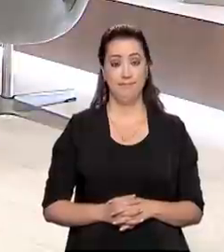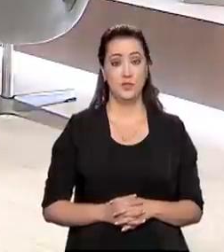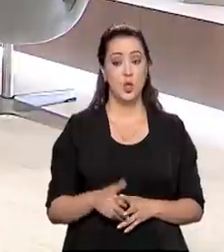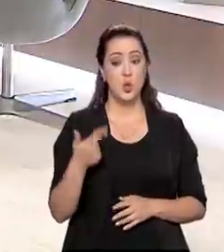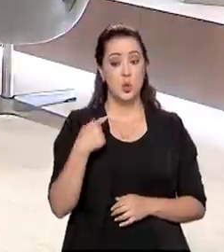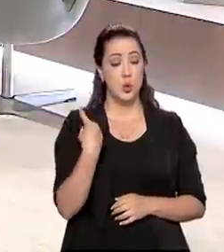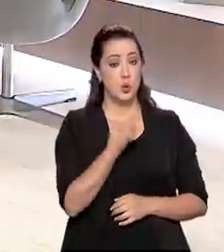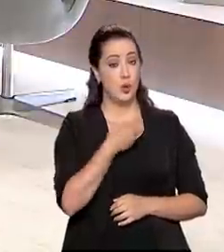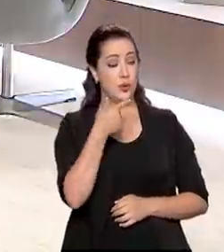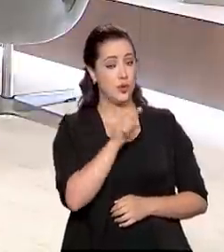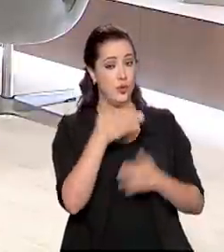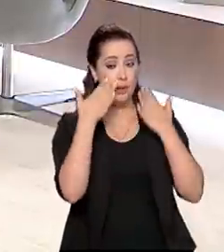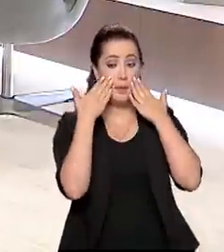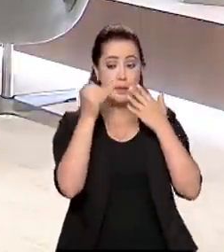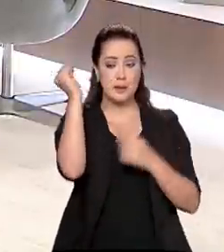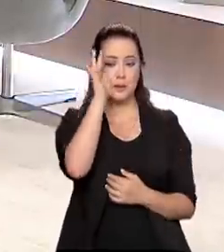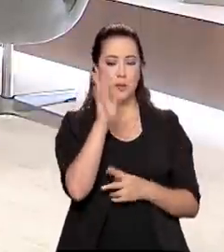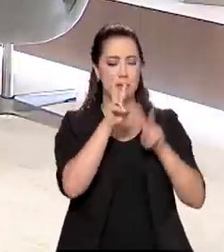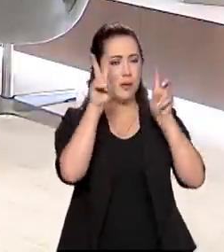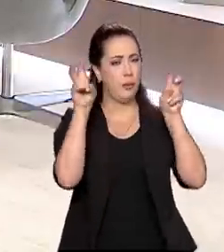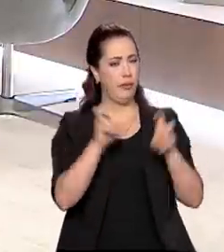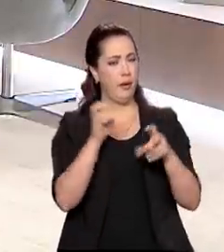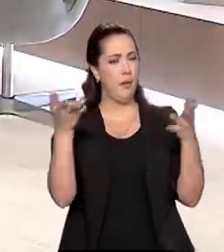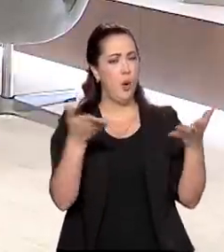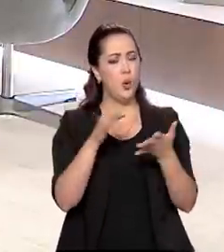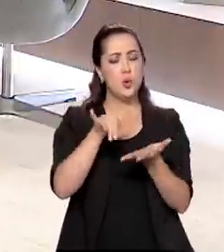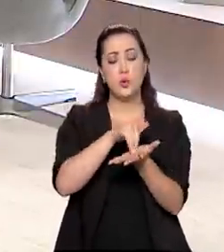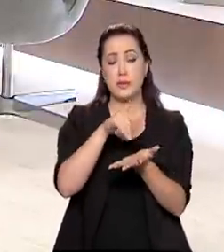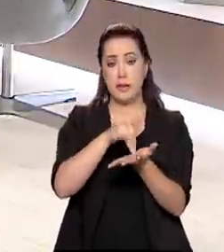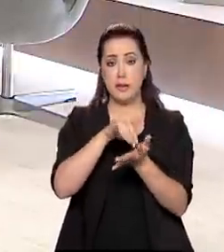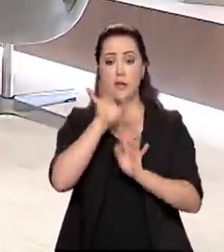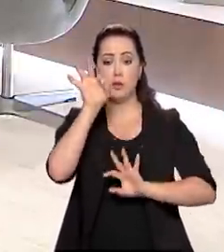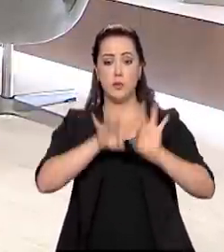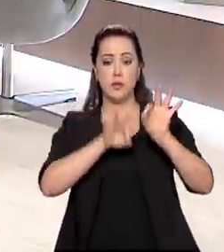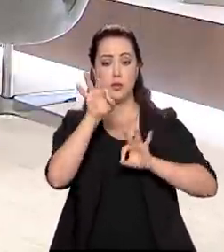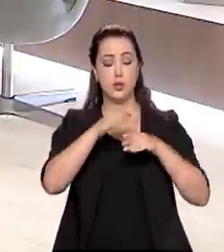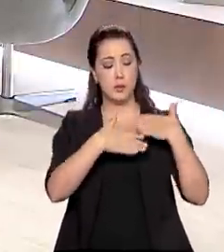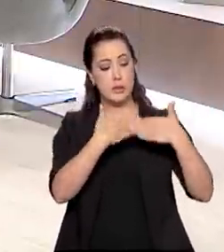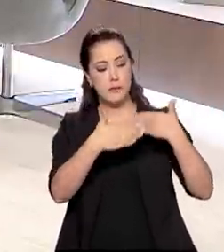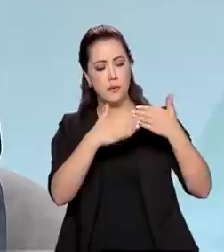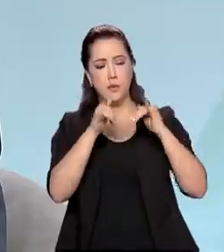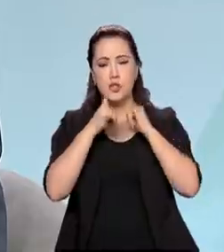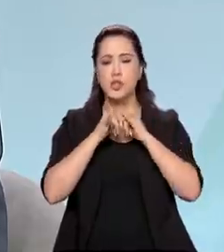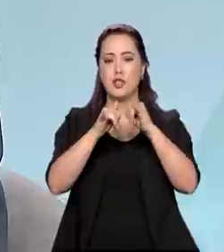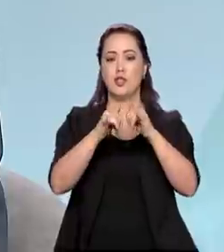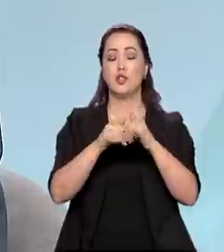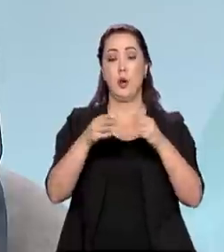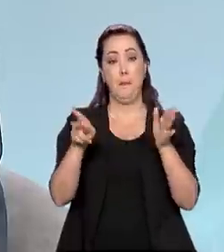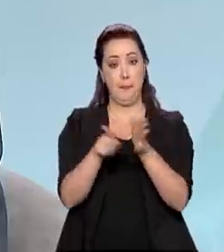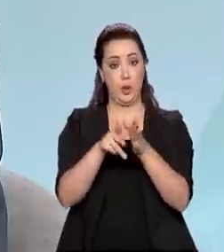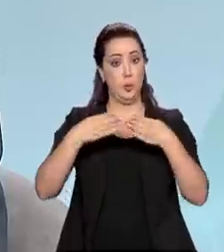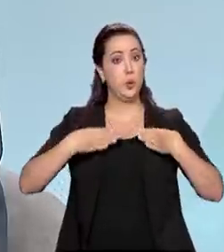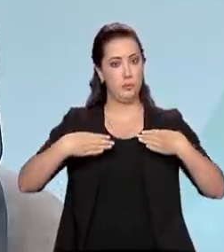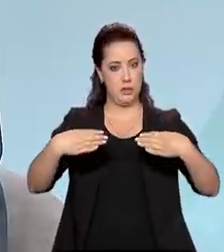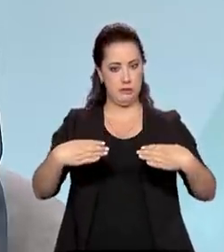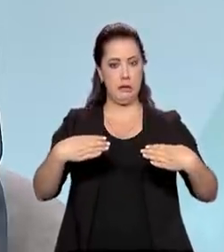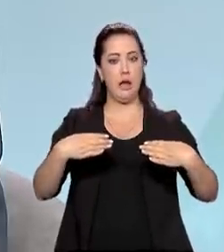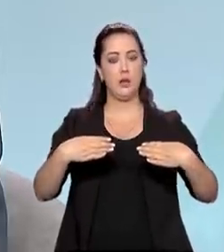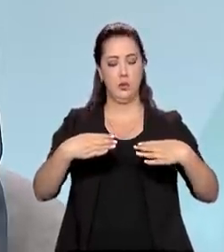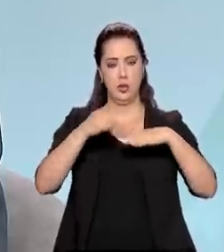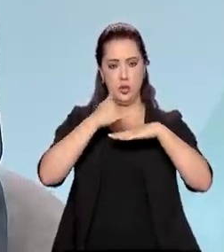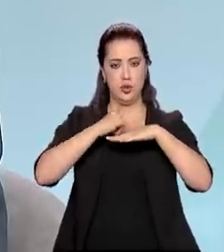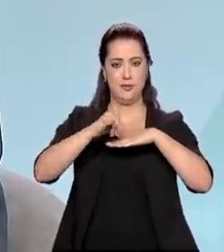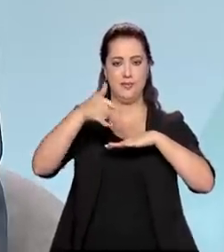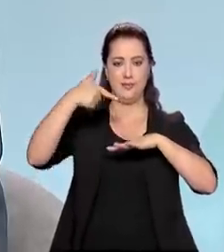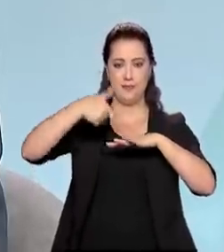Estamos de volta com o Brasil em Pauta, hoje com o secretário de Planejamento e Desenvolvimento Energético do Ministério de Minas e Energia, Paulo